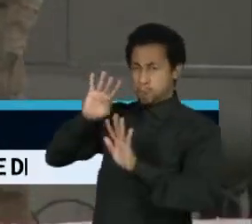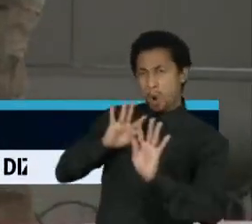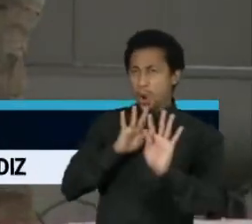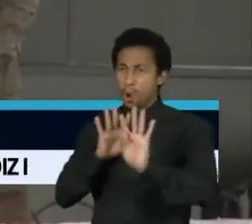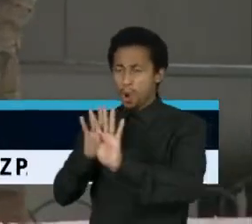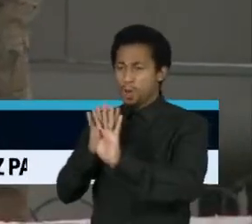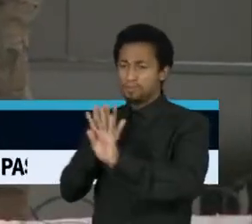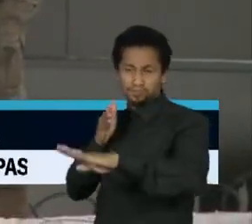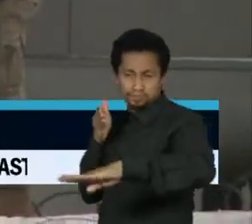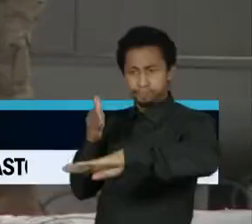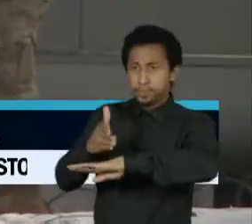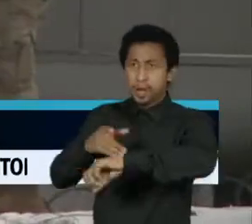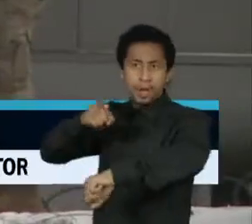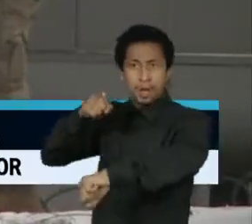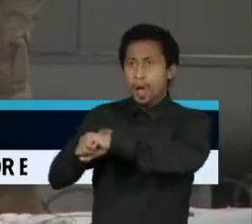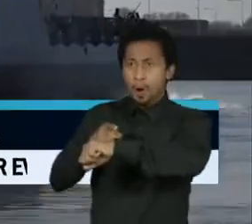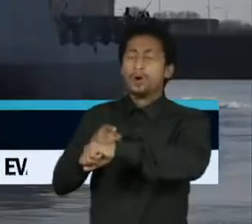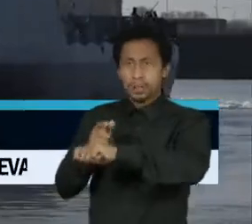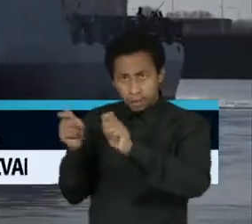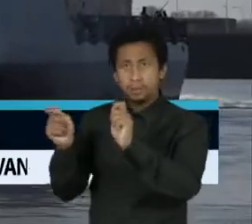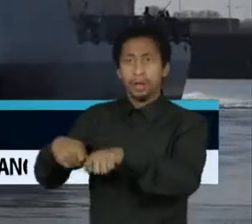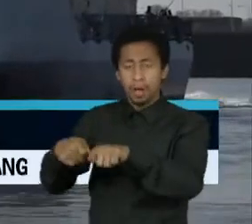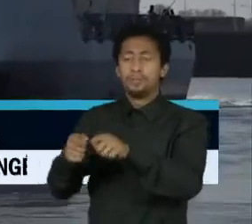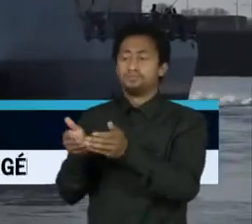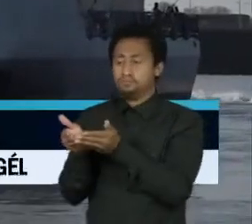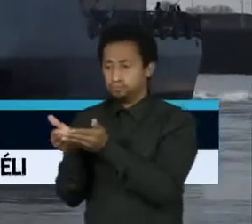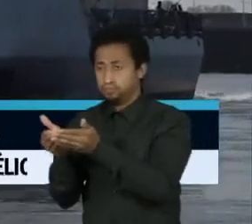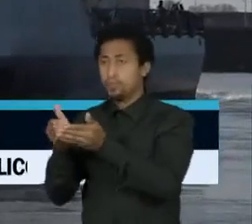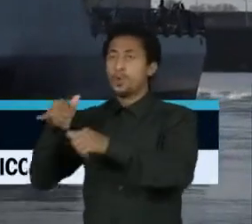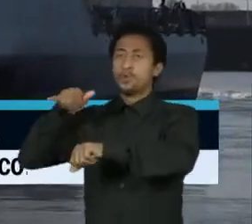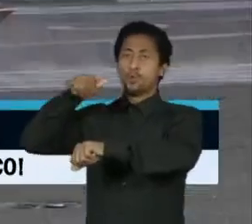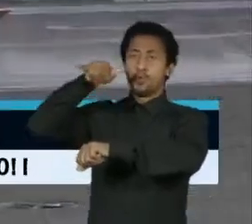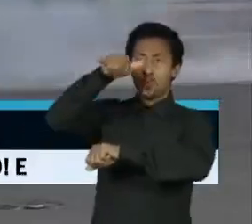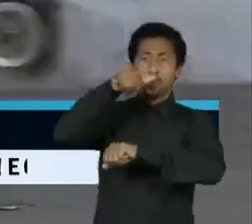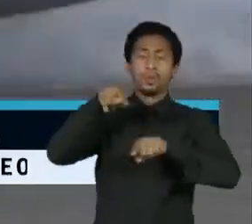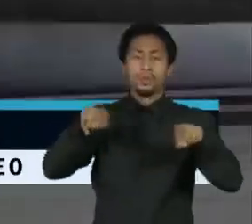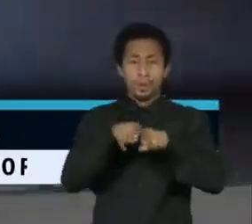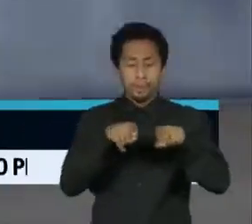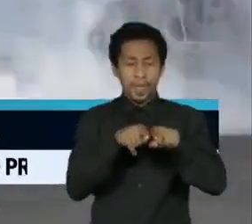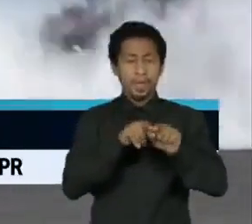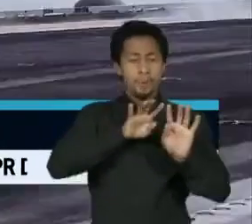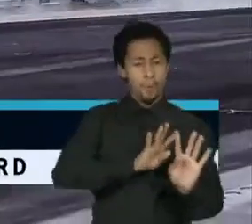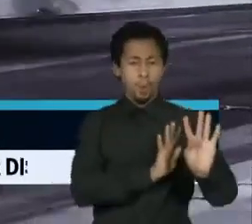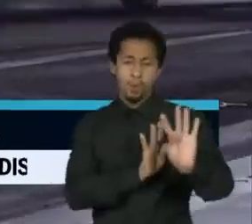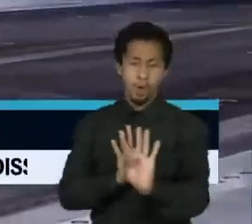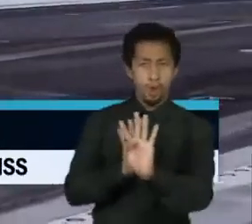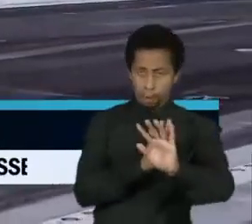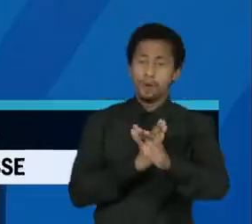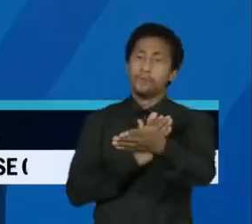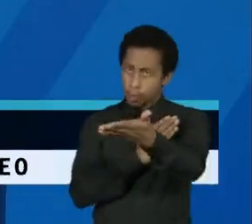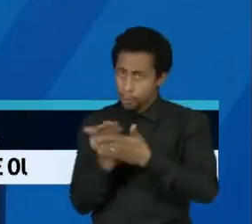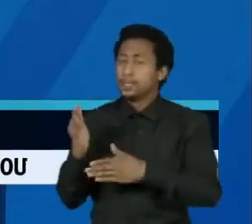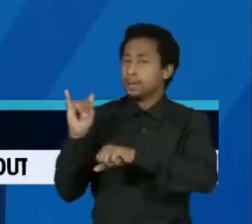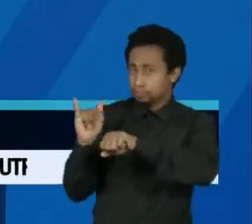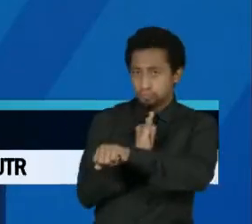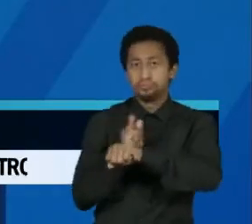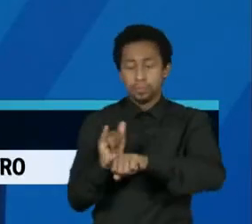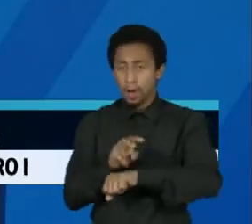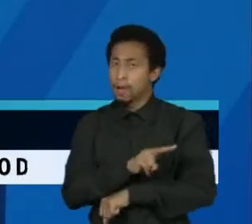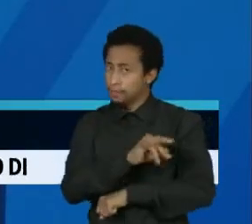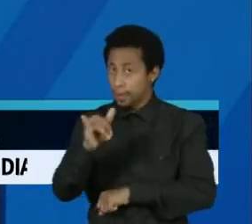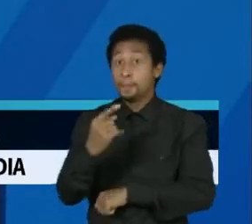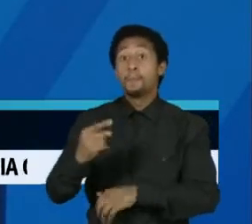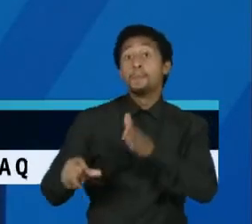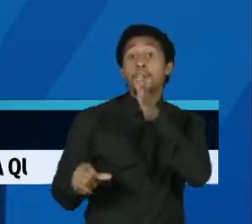exercícios reais regulares na terra e no mar deve ser adotada. É a primeira vez que a União Europeia elabora uma